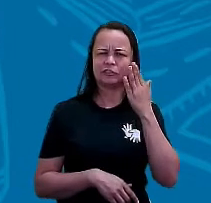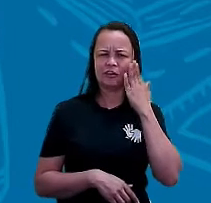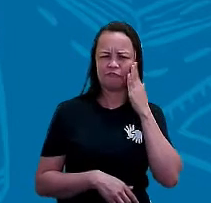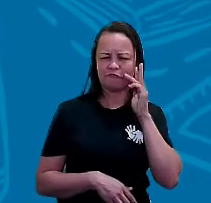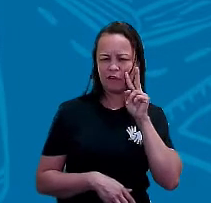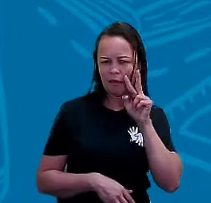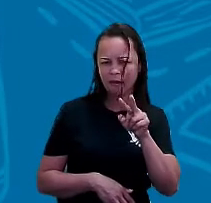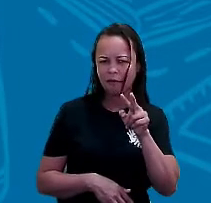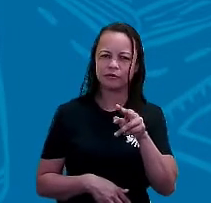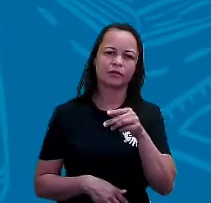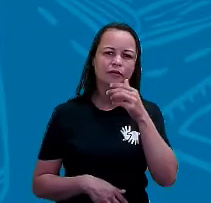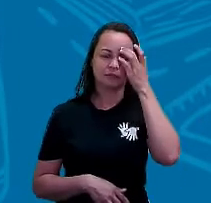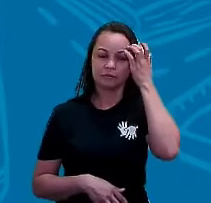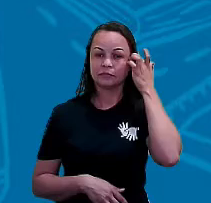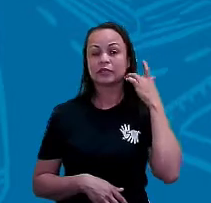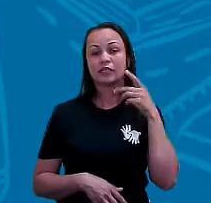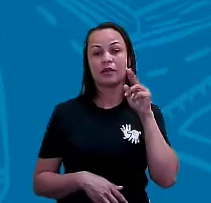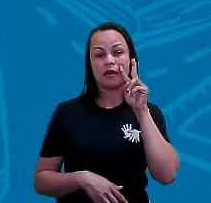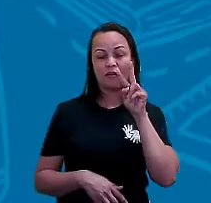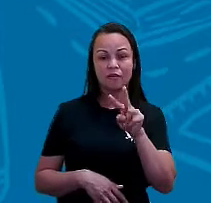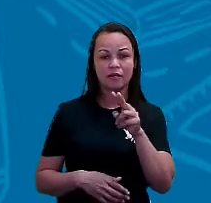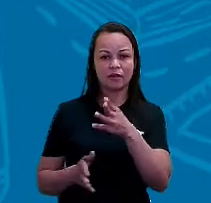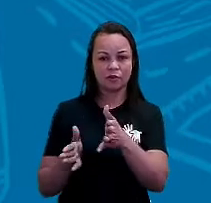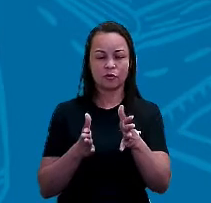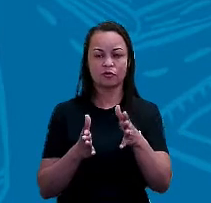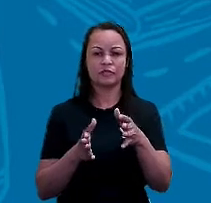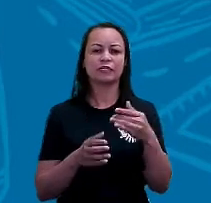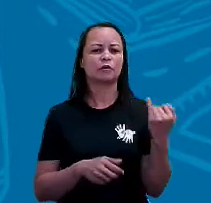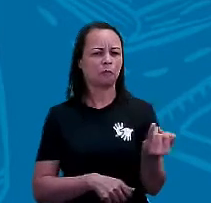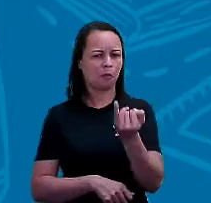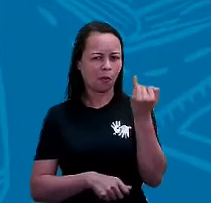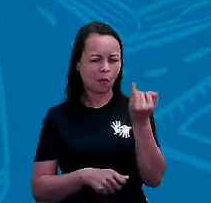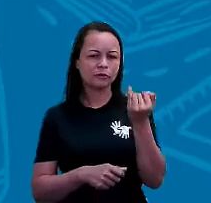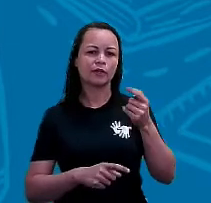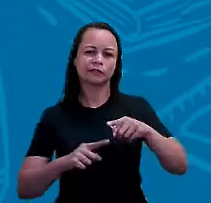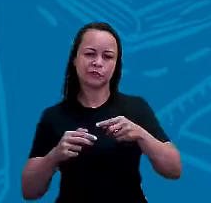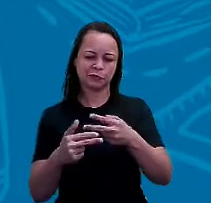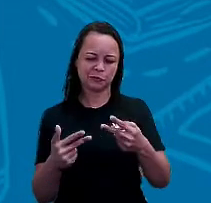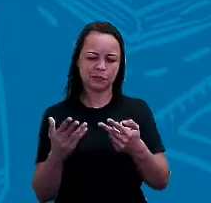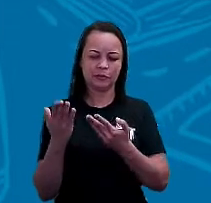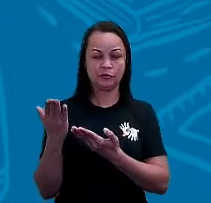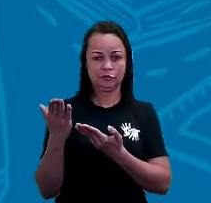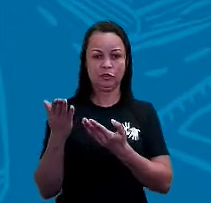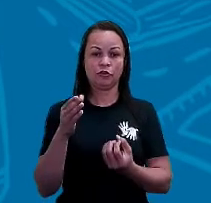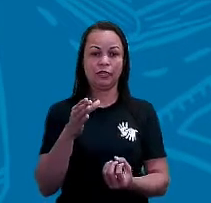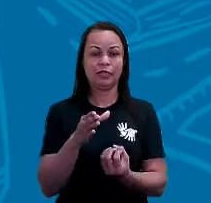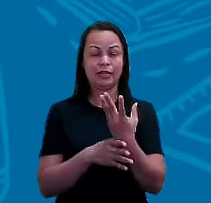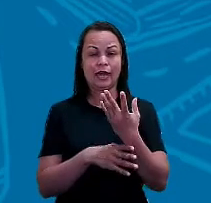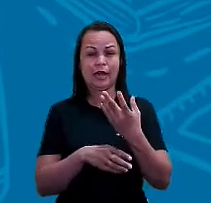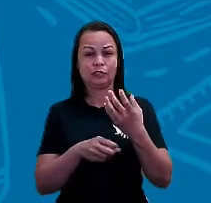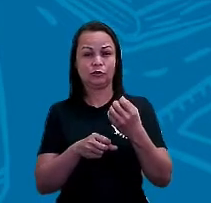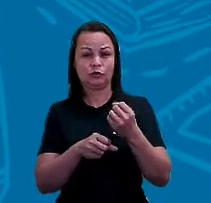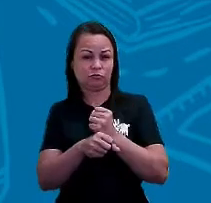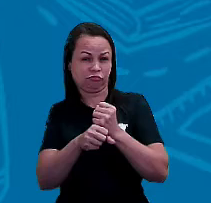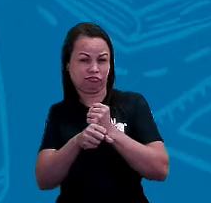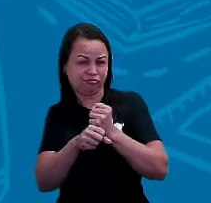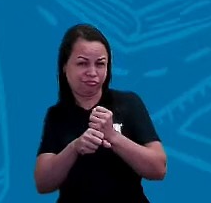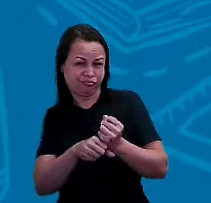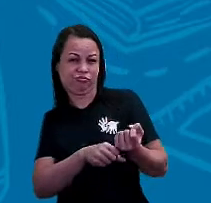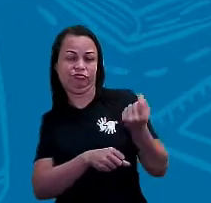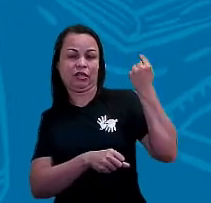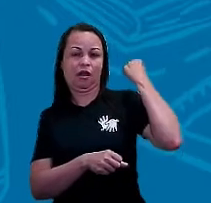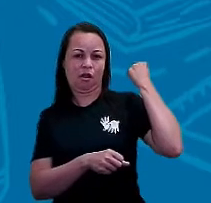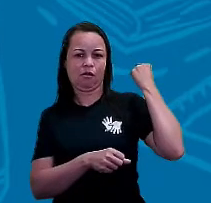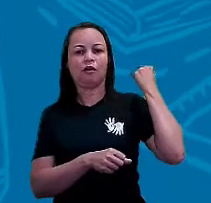Essa bússola, ela vai, né? Ser um importante instrumento que já foi inventado há milhares e milhares de anos atrás,